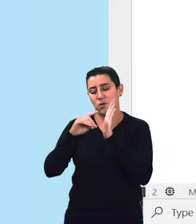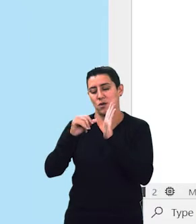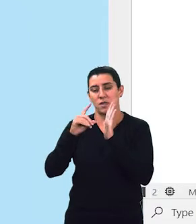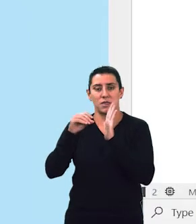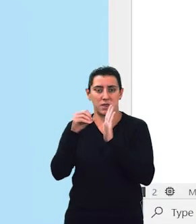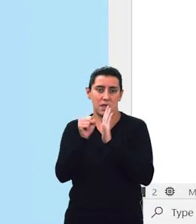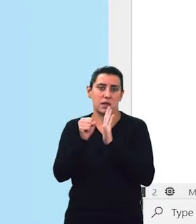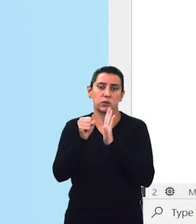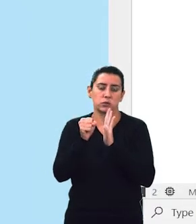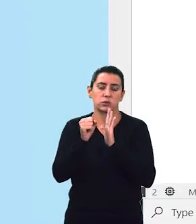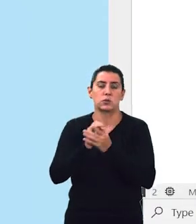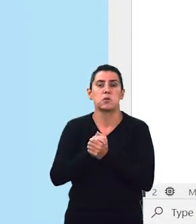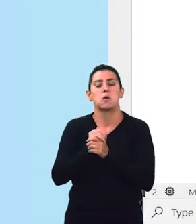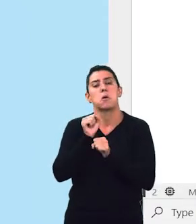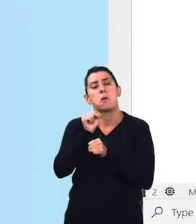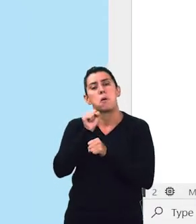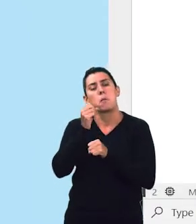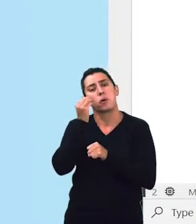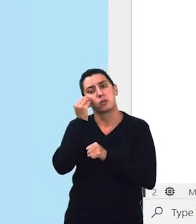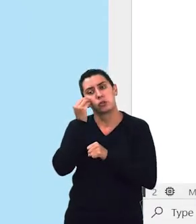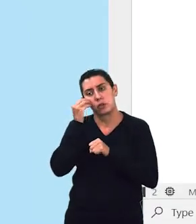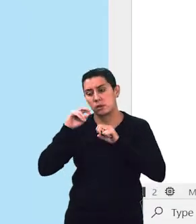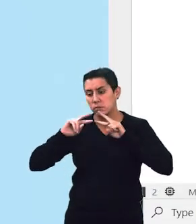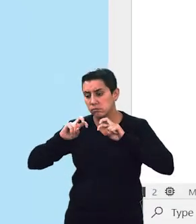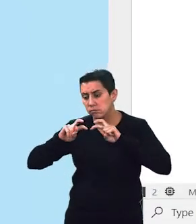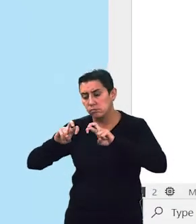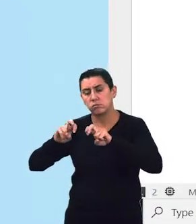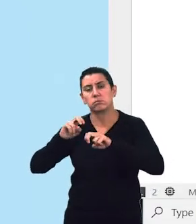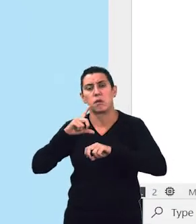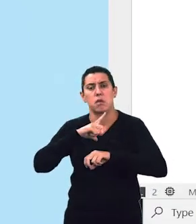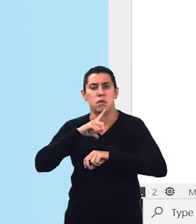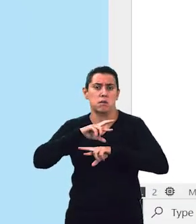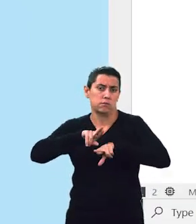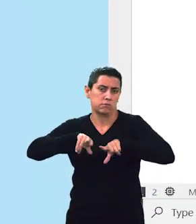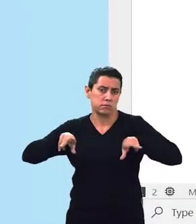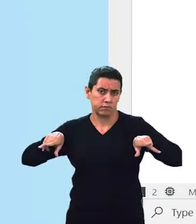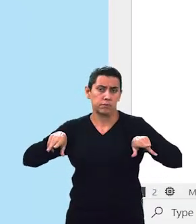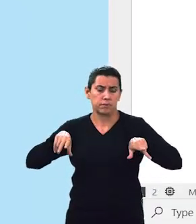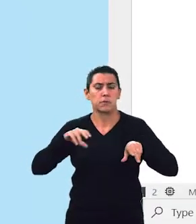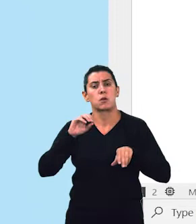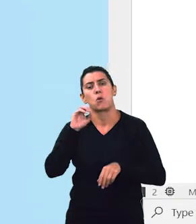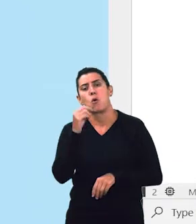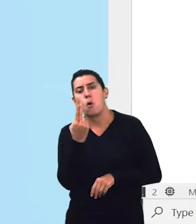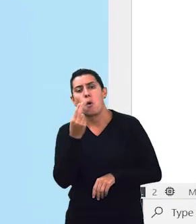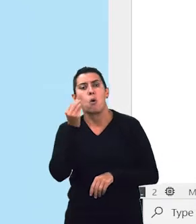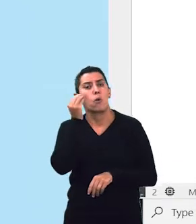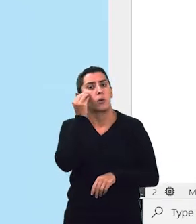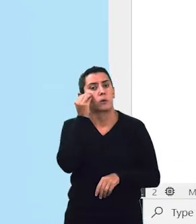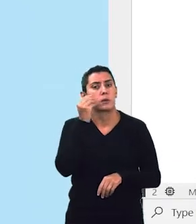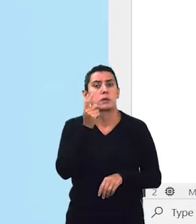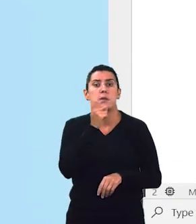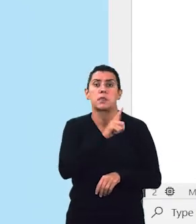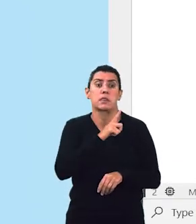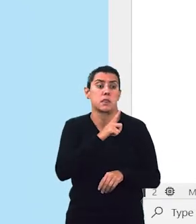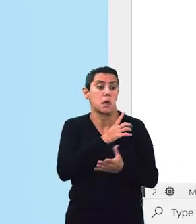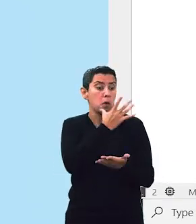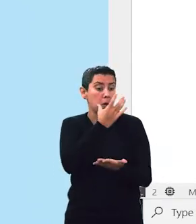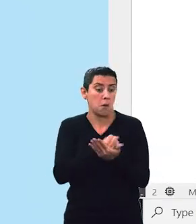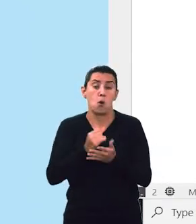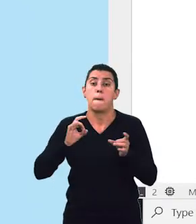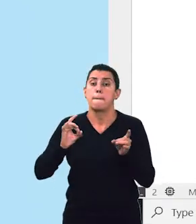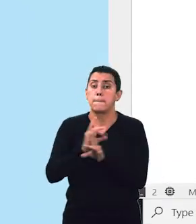Aqui vocês podem provisionar notebooks para o trabalho com algumas pré-definições já carregadas, aqui em memória.